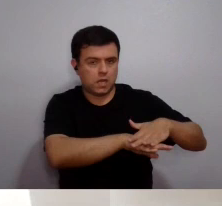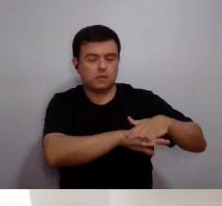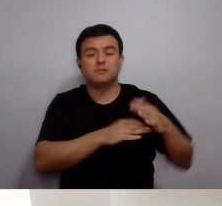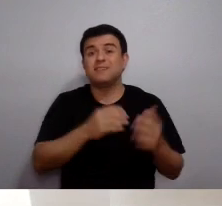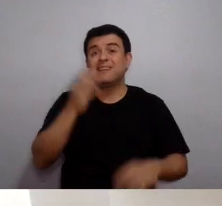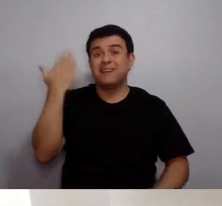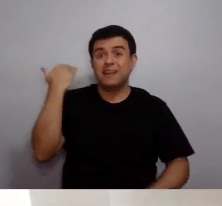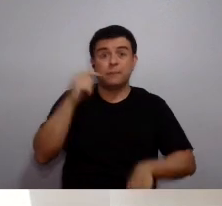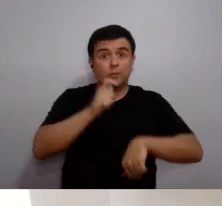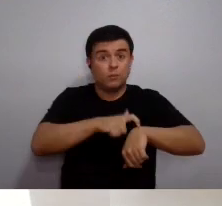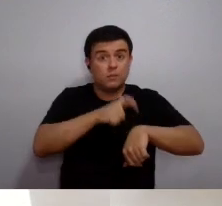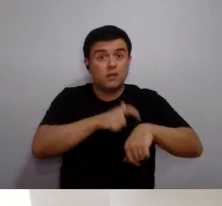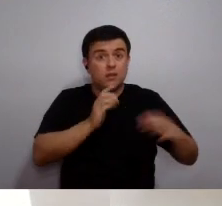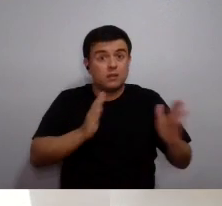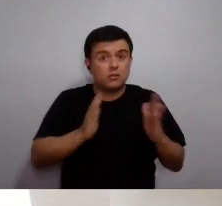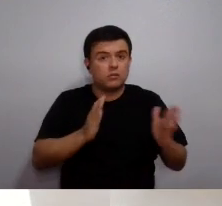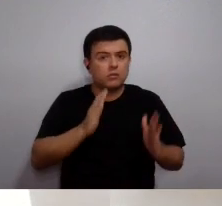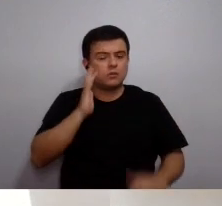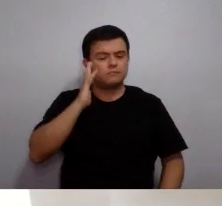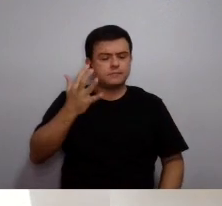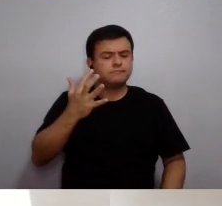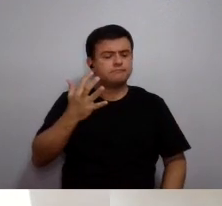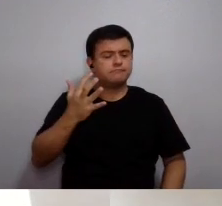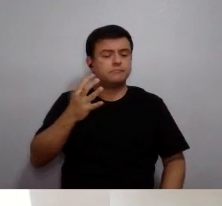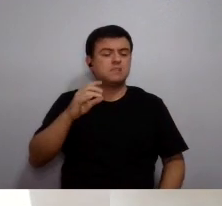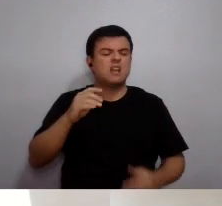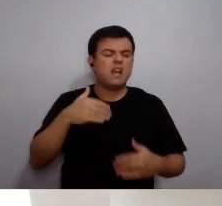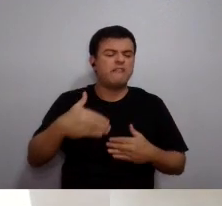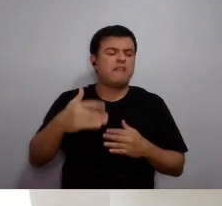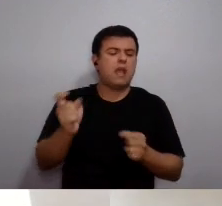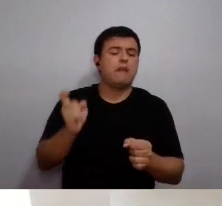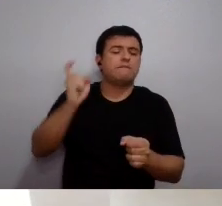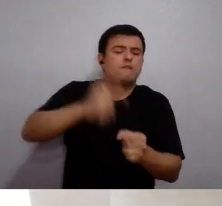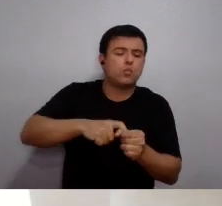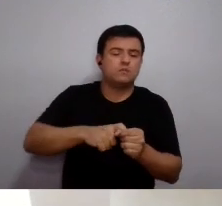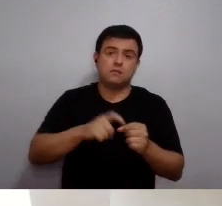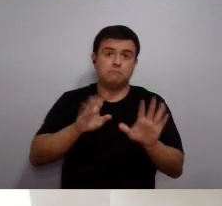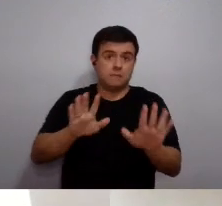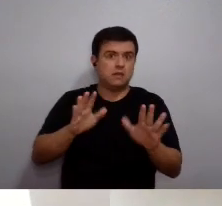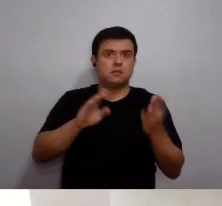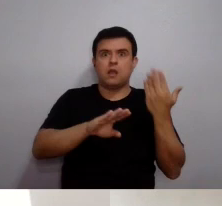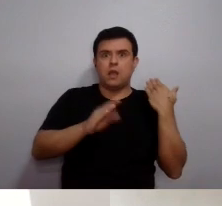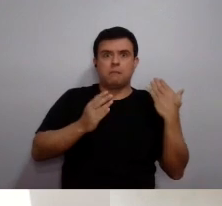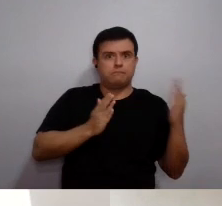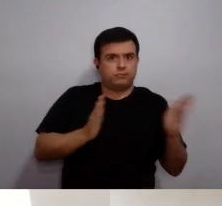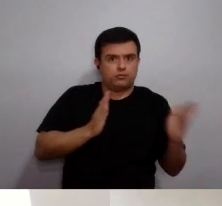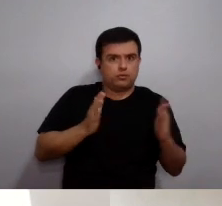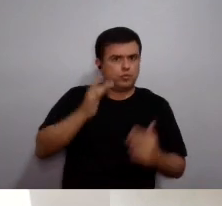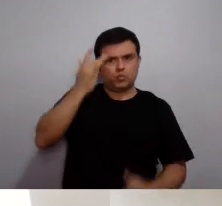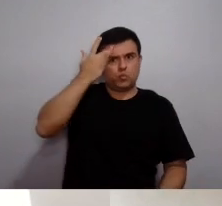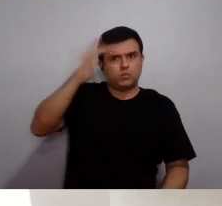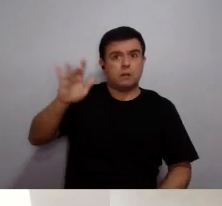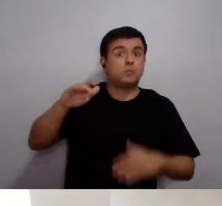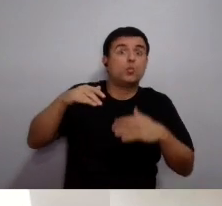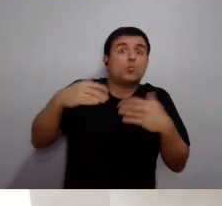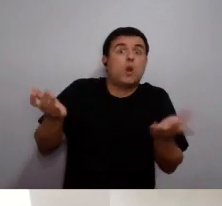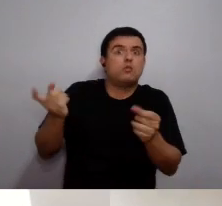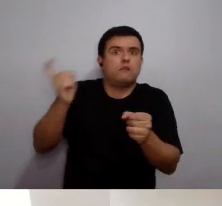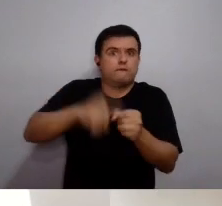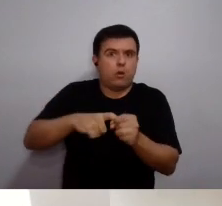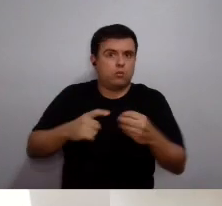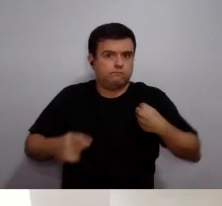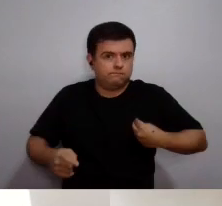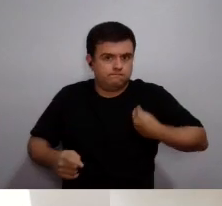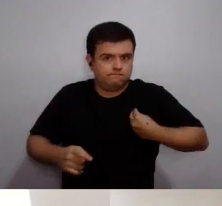E decidimos, já naquele momento, que quando nós retornássemos, embora não sabíamos, não